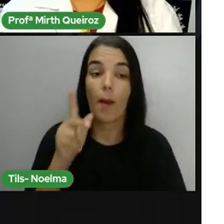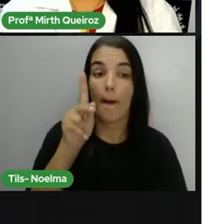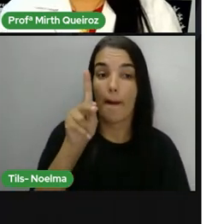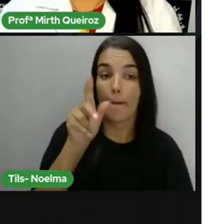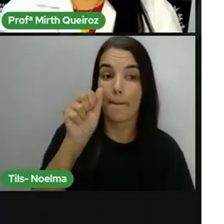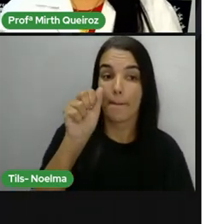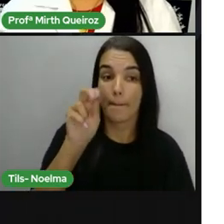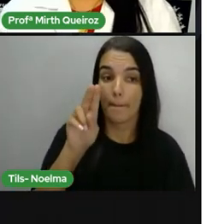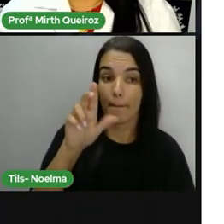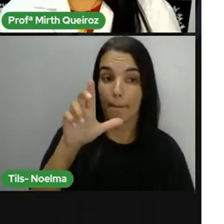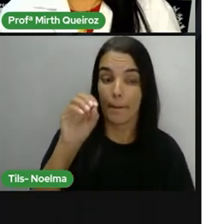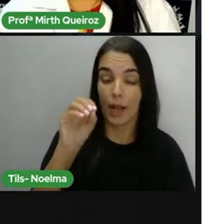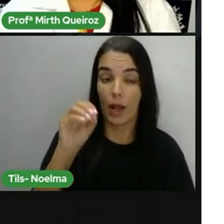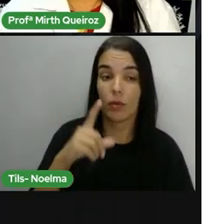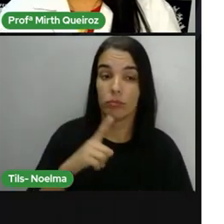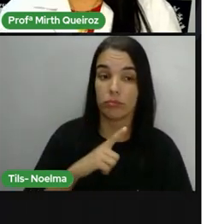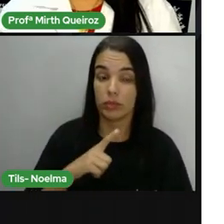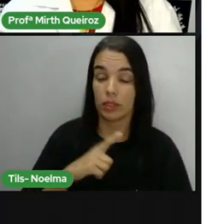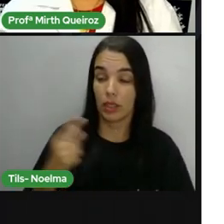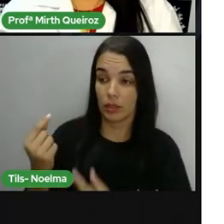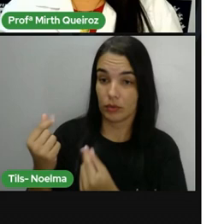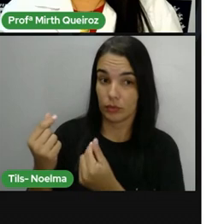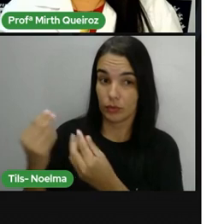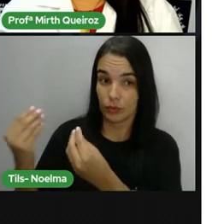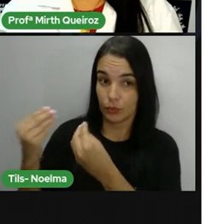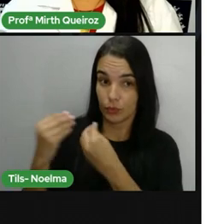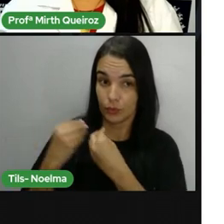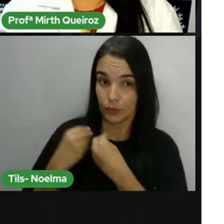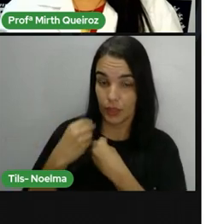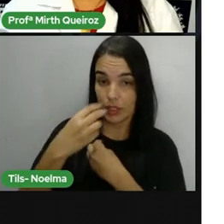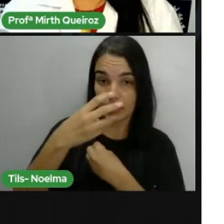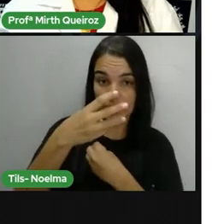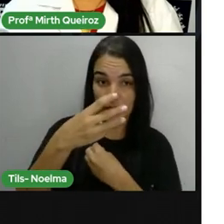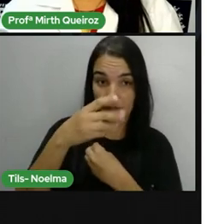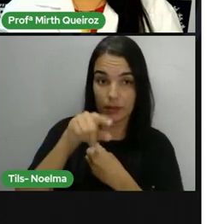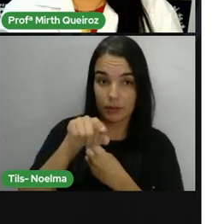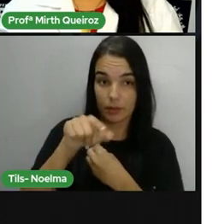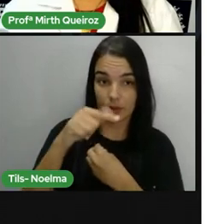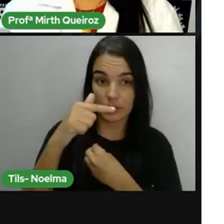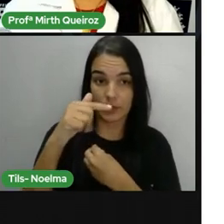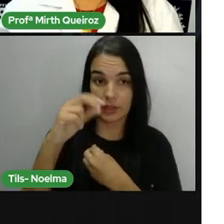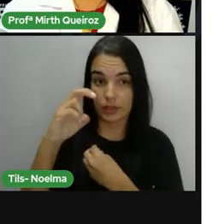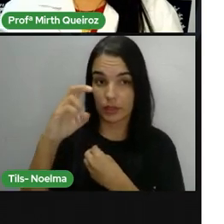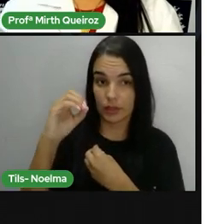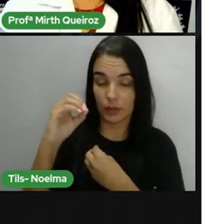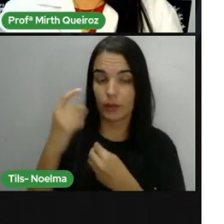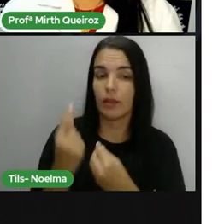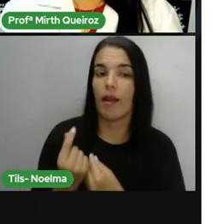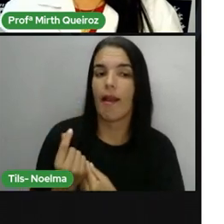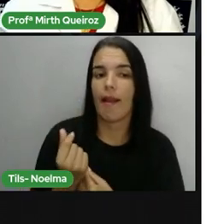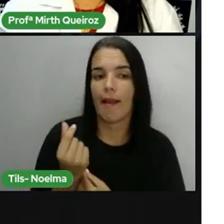receberá, por sua venda, 3.750 reais.